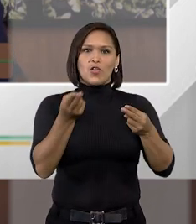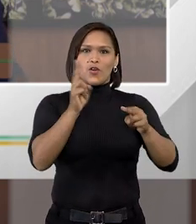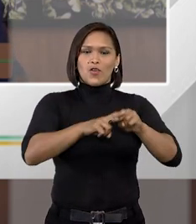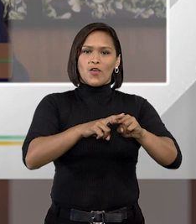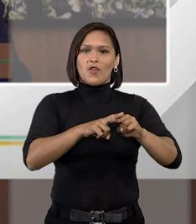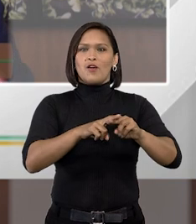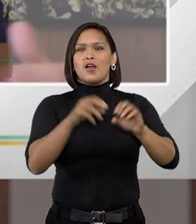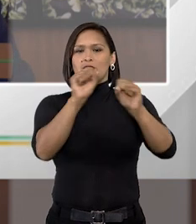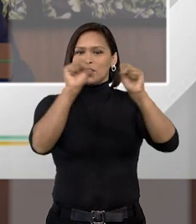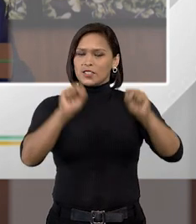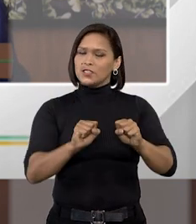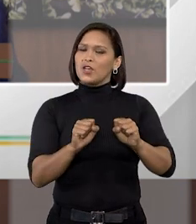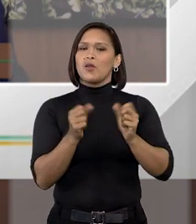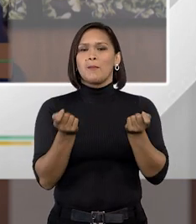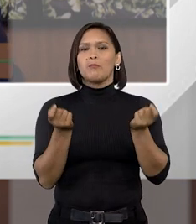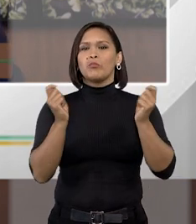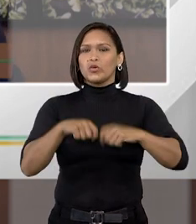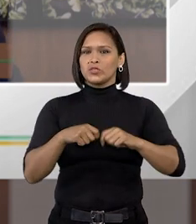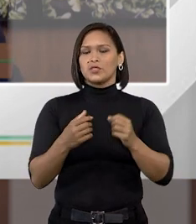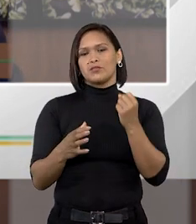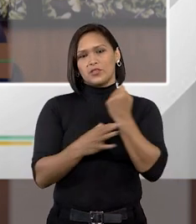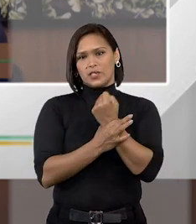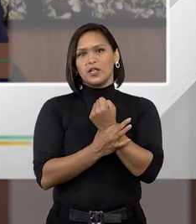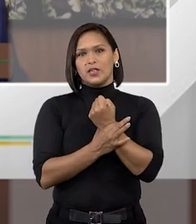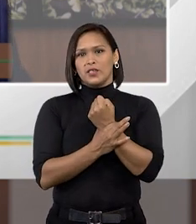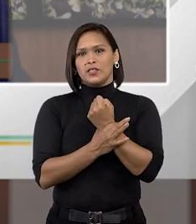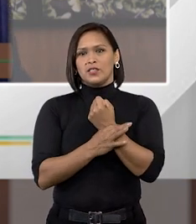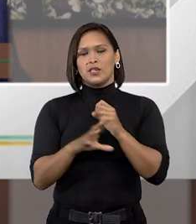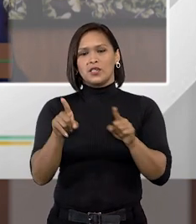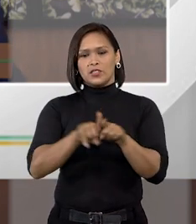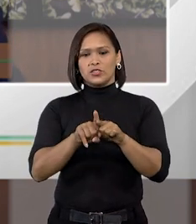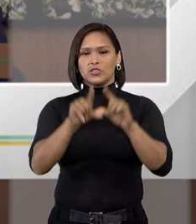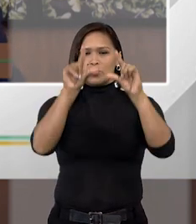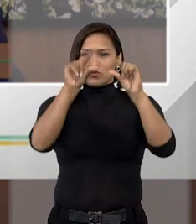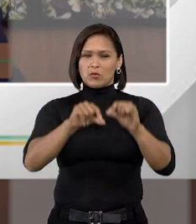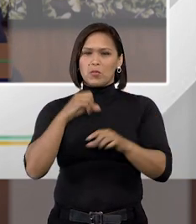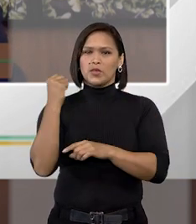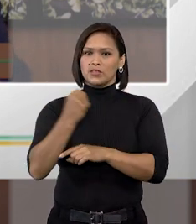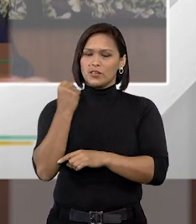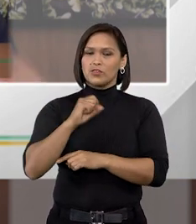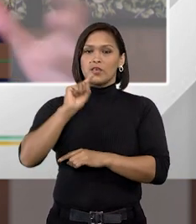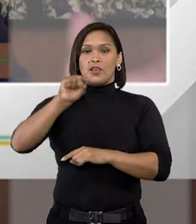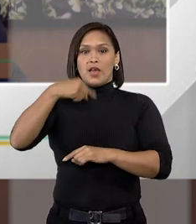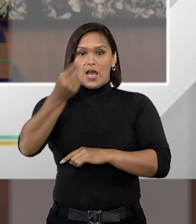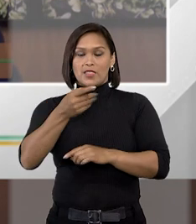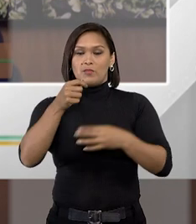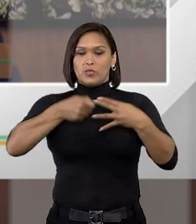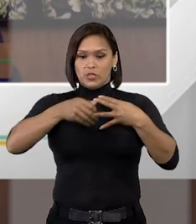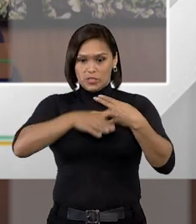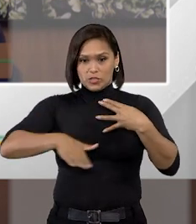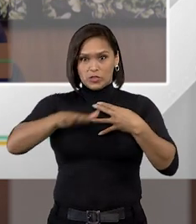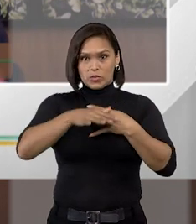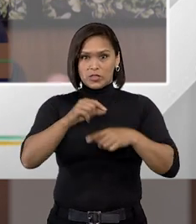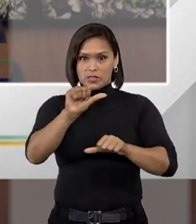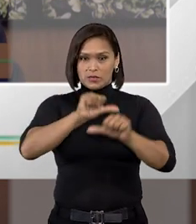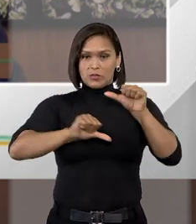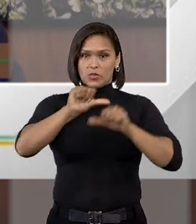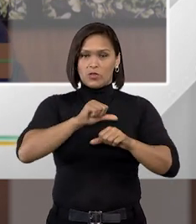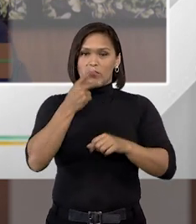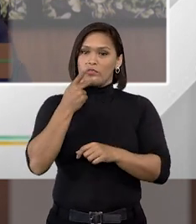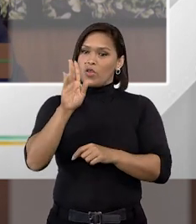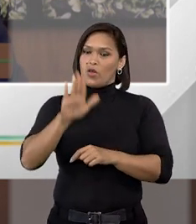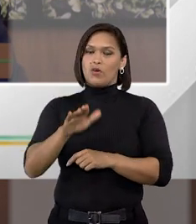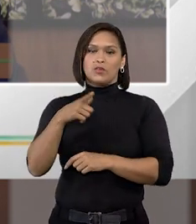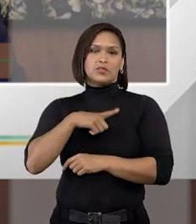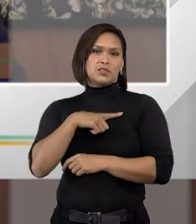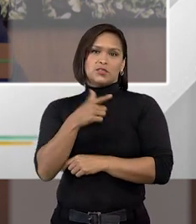prisional que garantisse que você fosse para um regime menos gravoso. Depois, a jurisprudência acabou mudando isso, e falando,